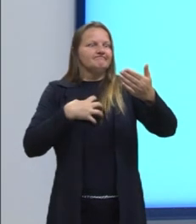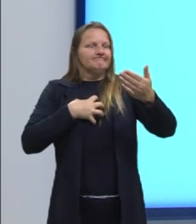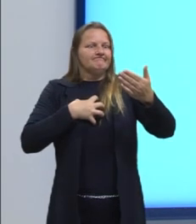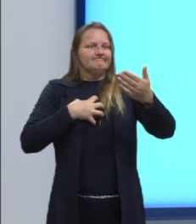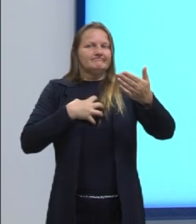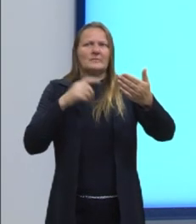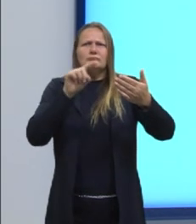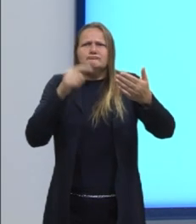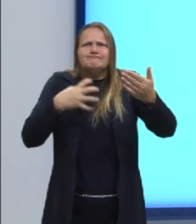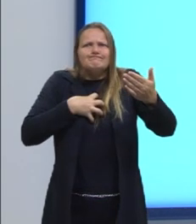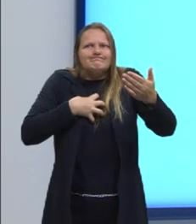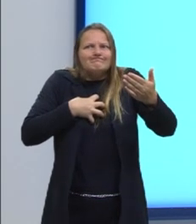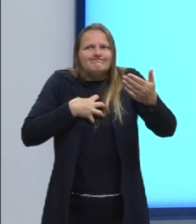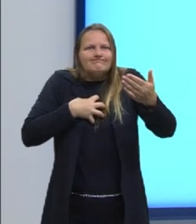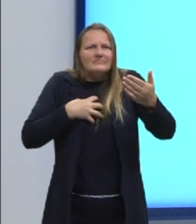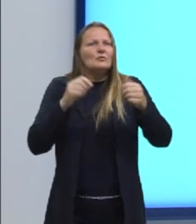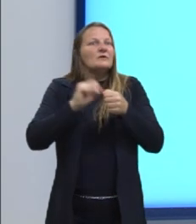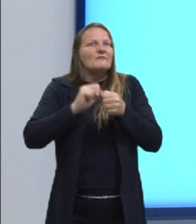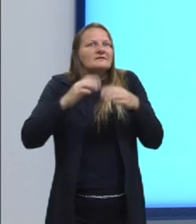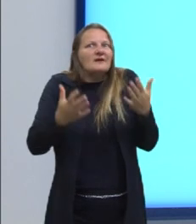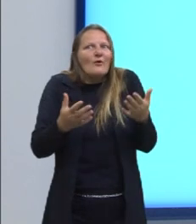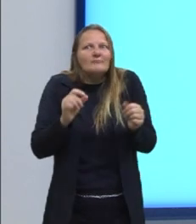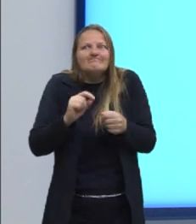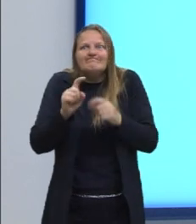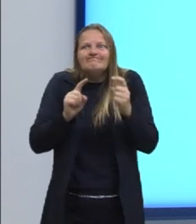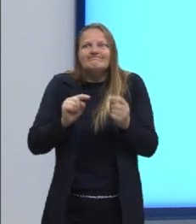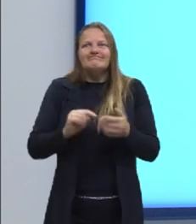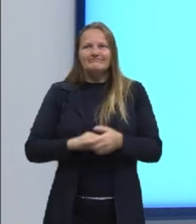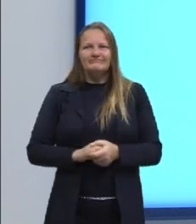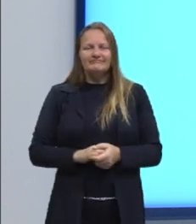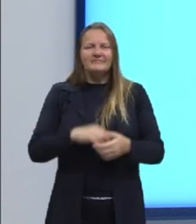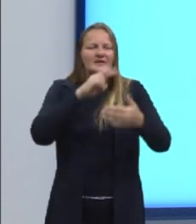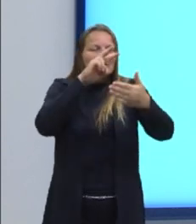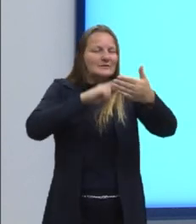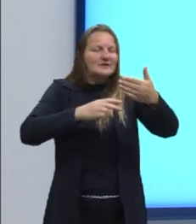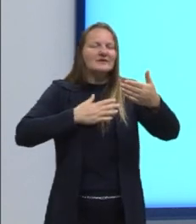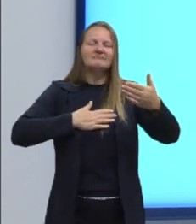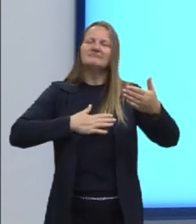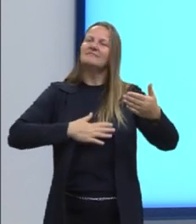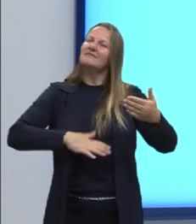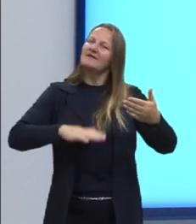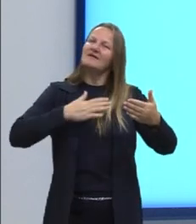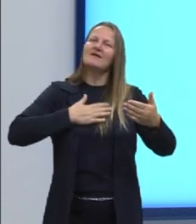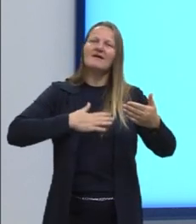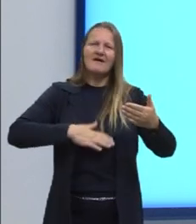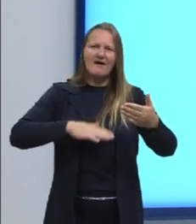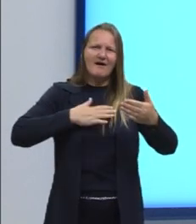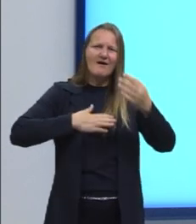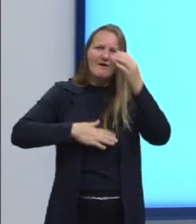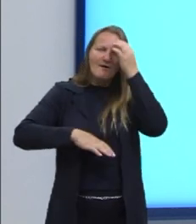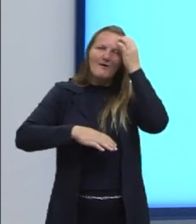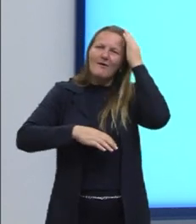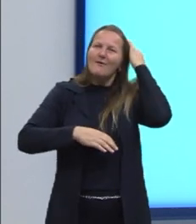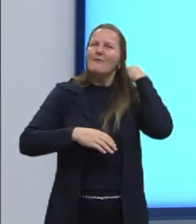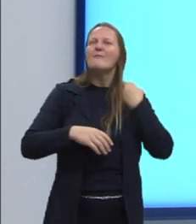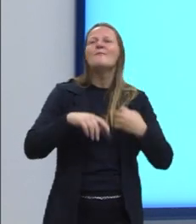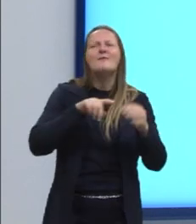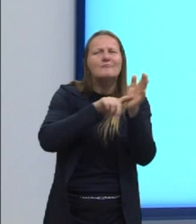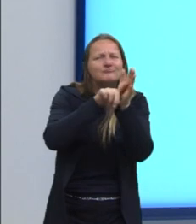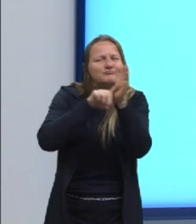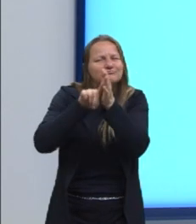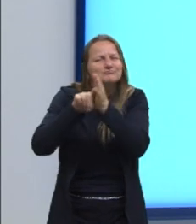dúvida, né? O que eu vou fazer agora? Então, lê a questão com calma, analisa todos os dados